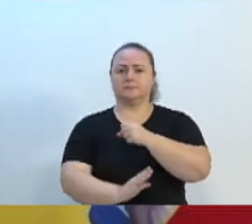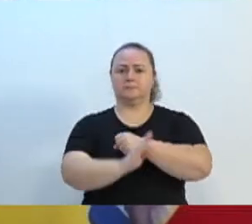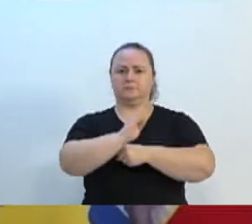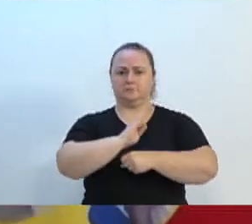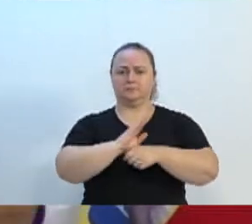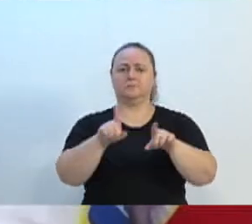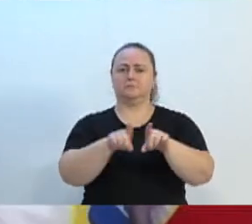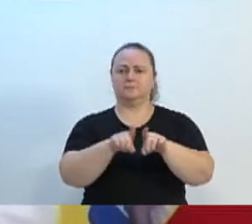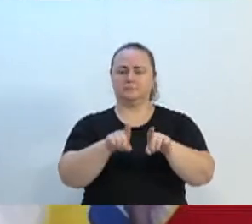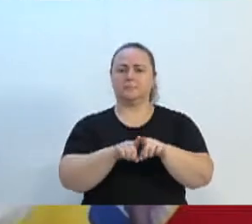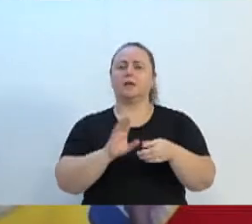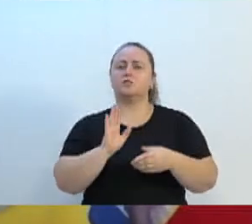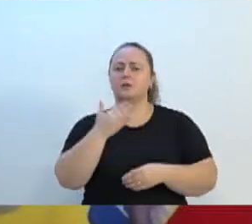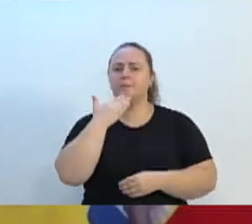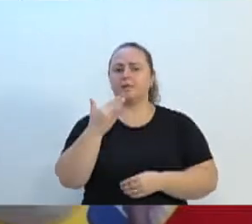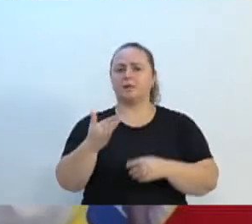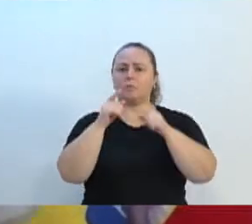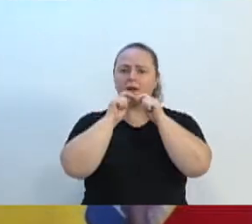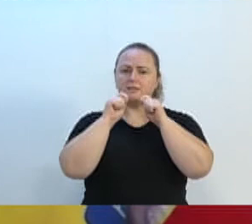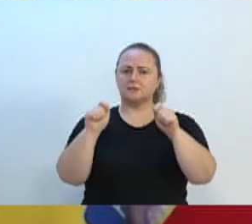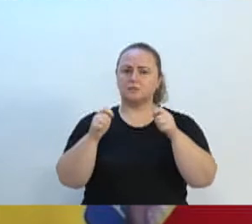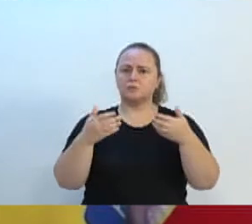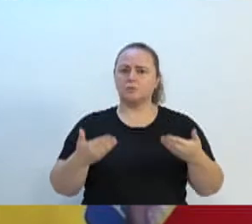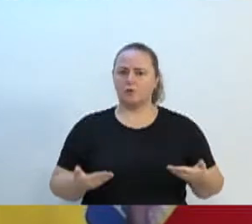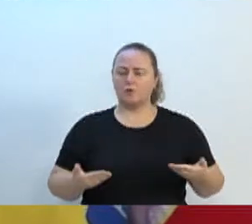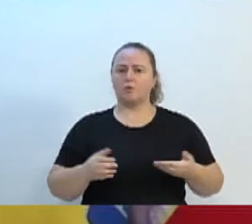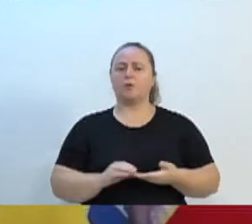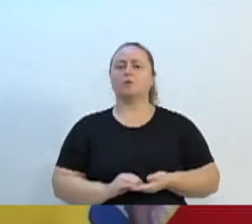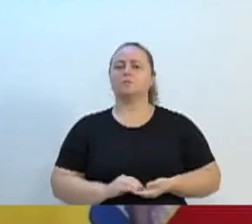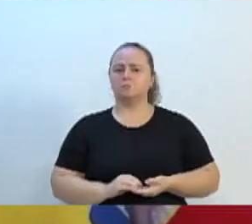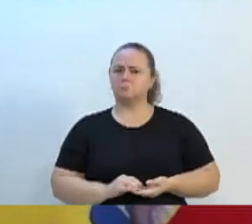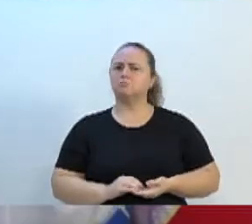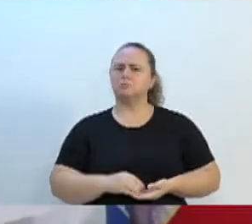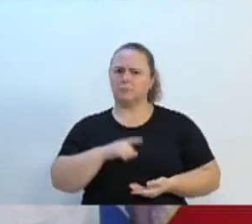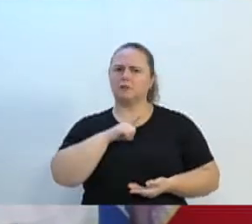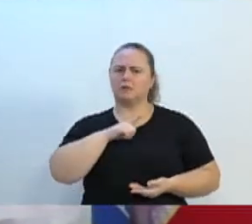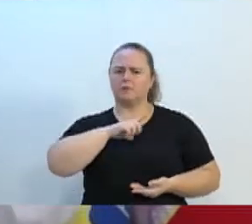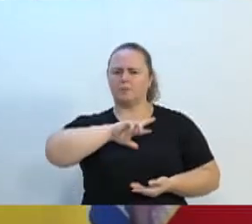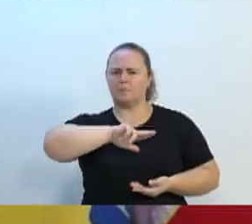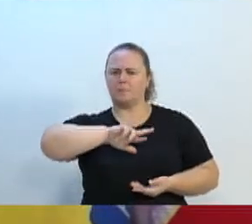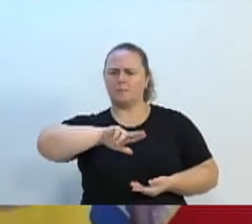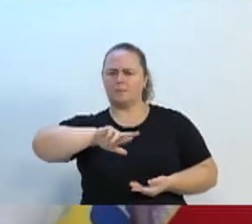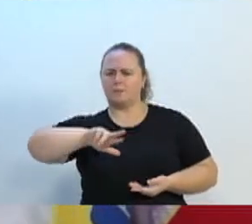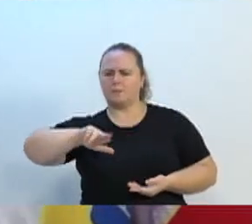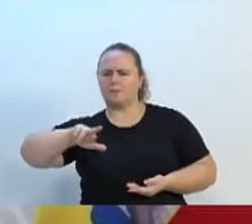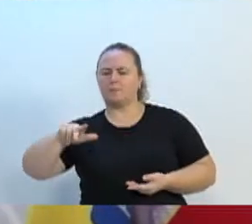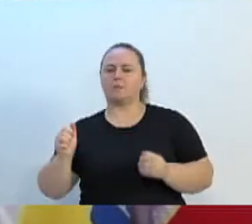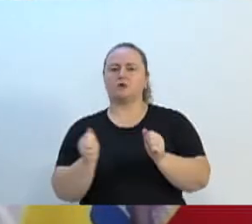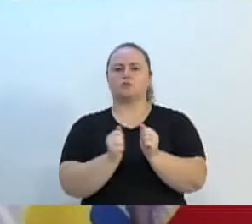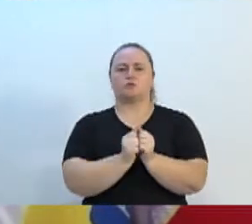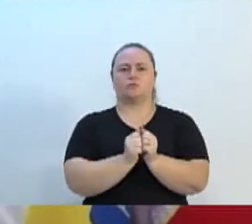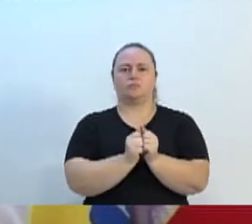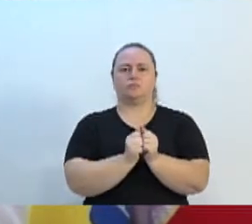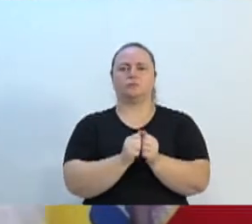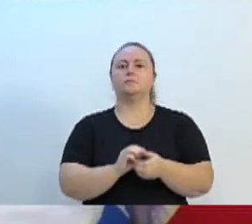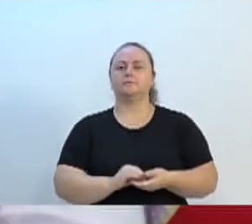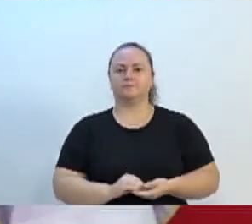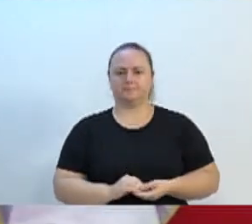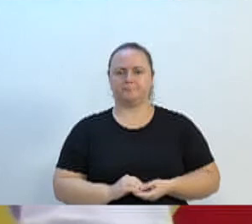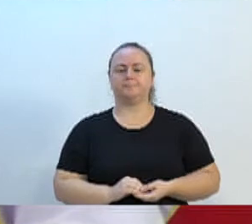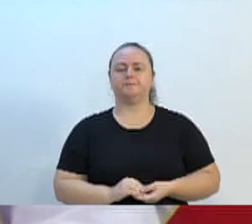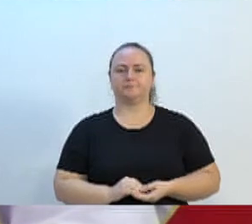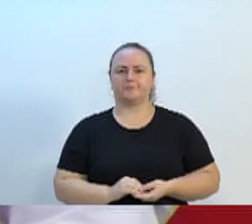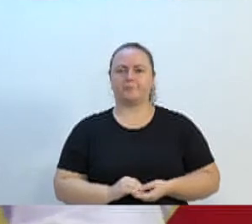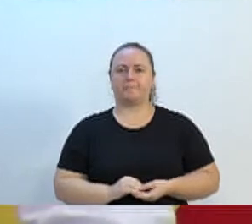na reunião da comissão. Já foi bastante vereador desenvolvido nessa luta. Mas quero aqui dizer que